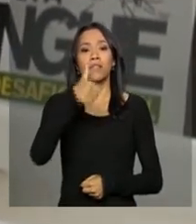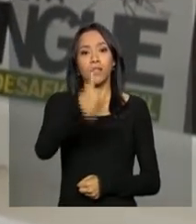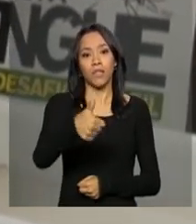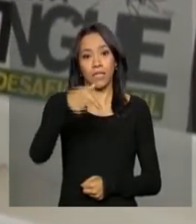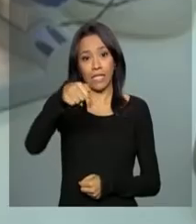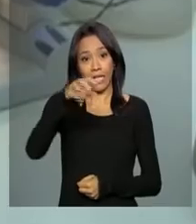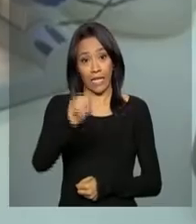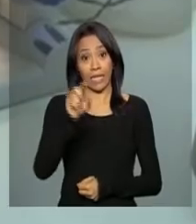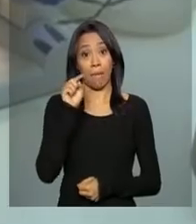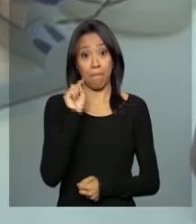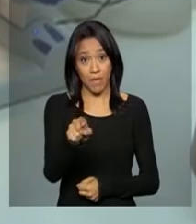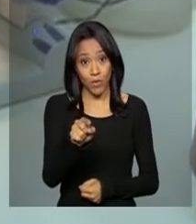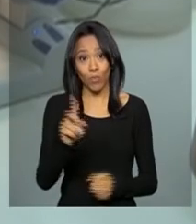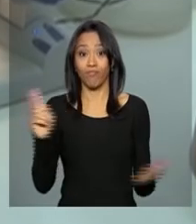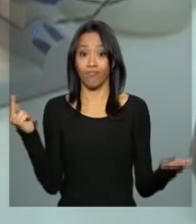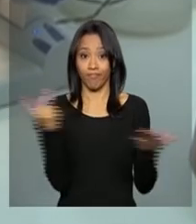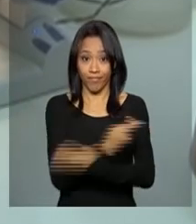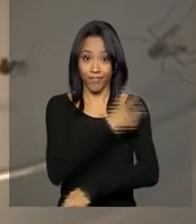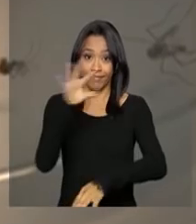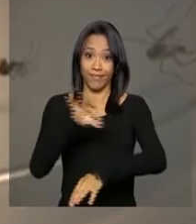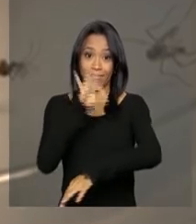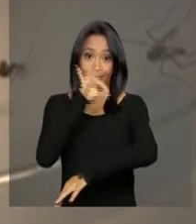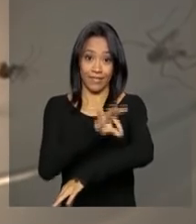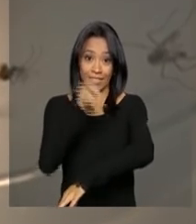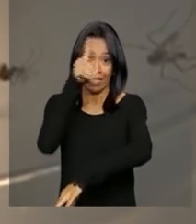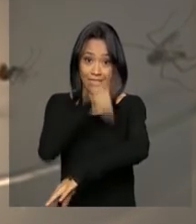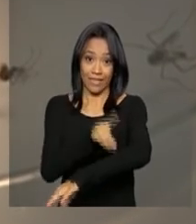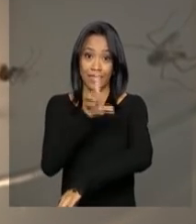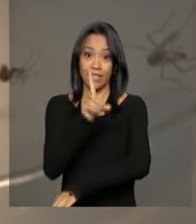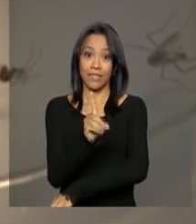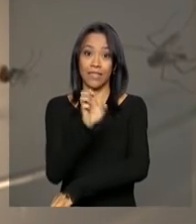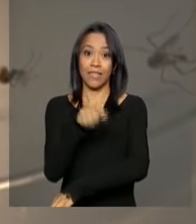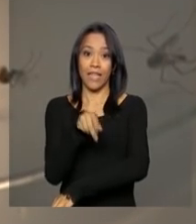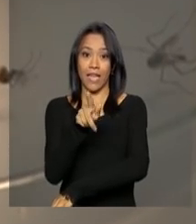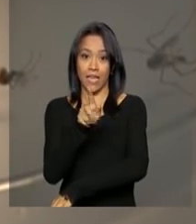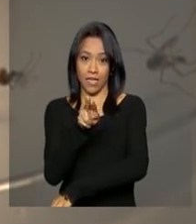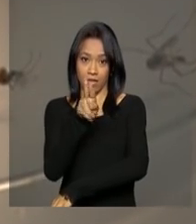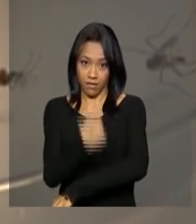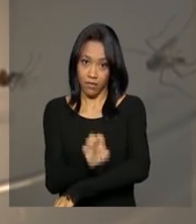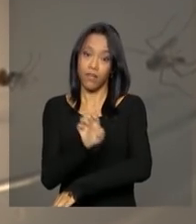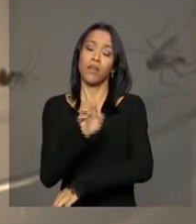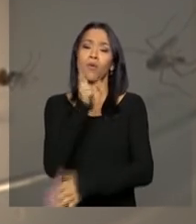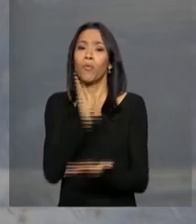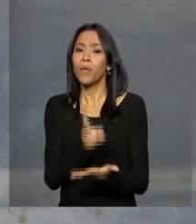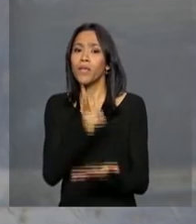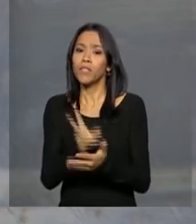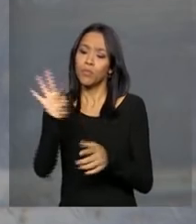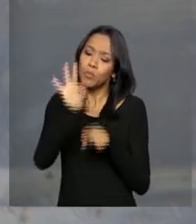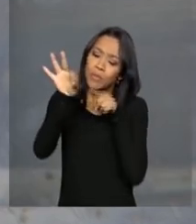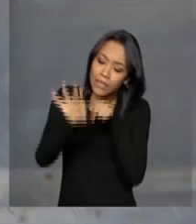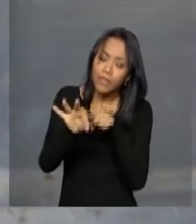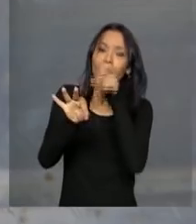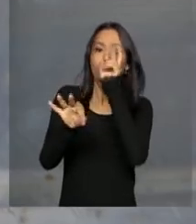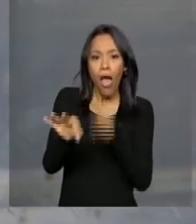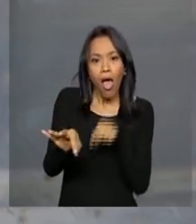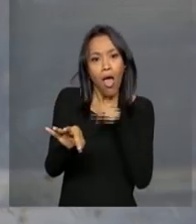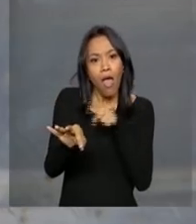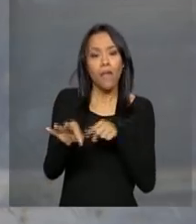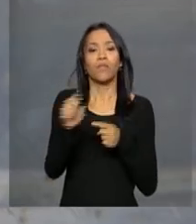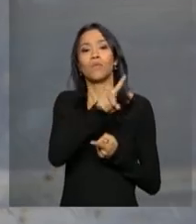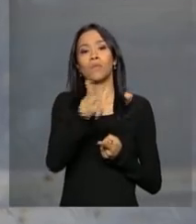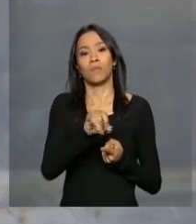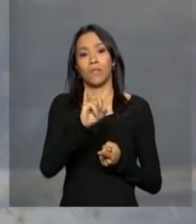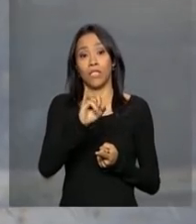mil casos prováveis de dengue em todo o país. E o mesmo mosquito que transmite a dengue também é responsável pela